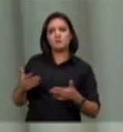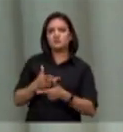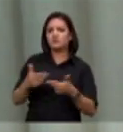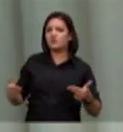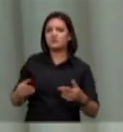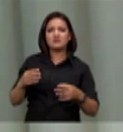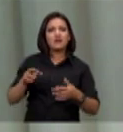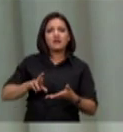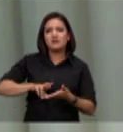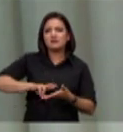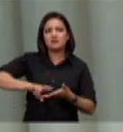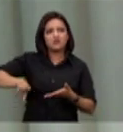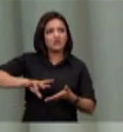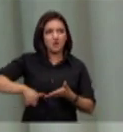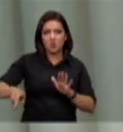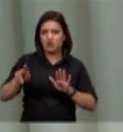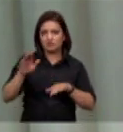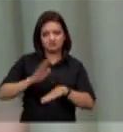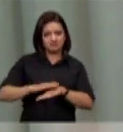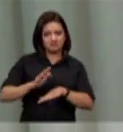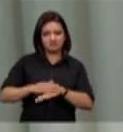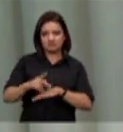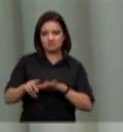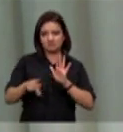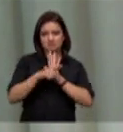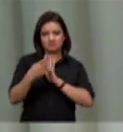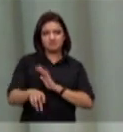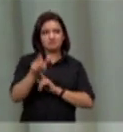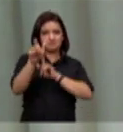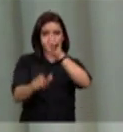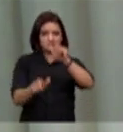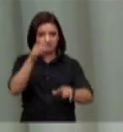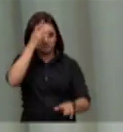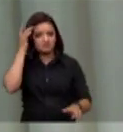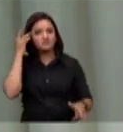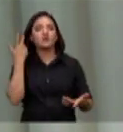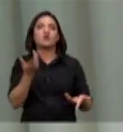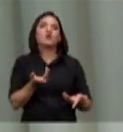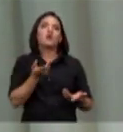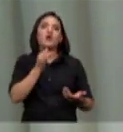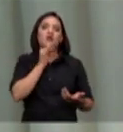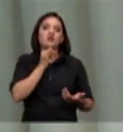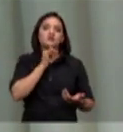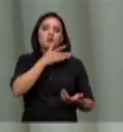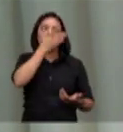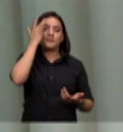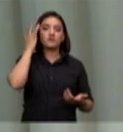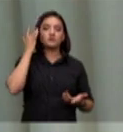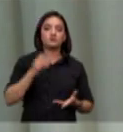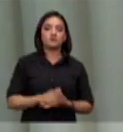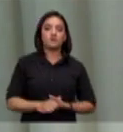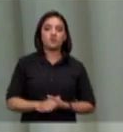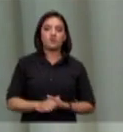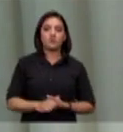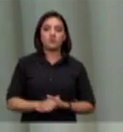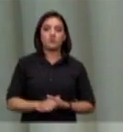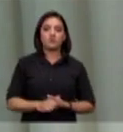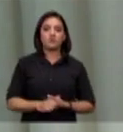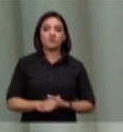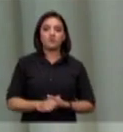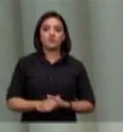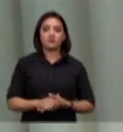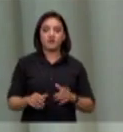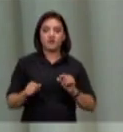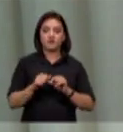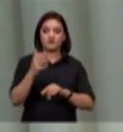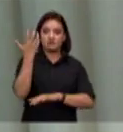não é atribuída a essas pessoas como vimos aqui o pessoal que explora a floresta de